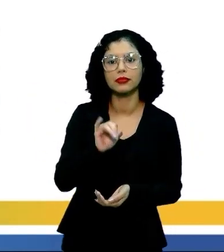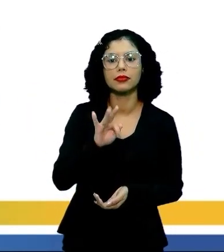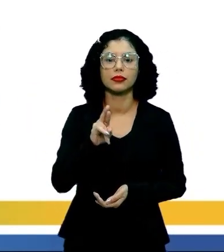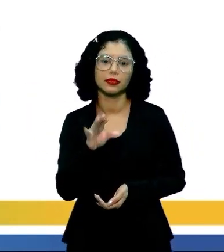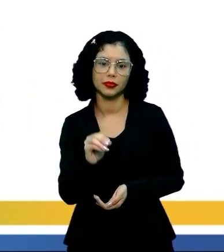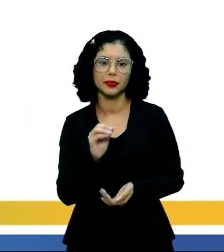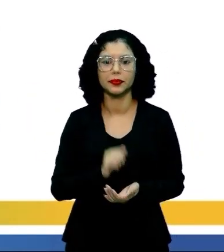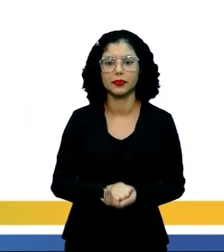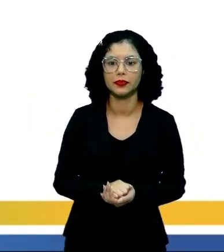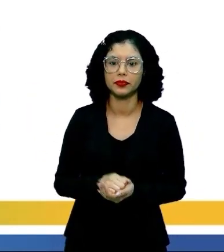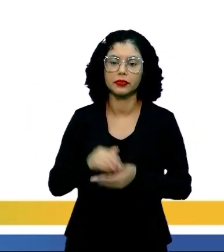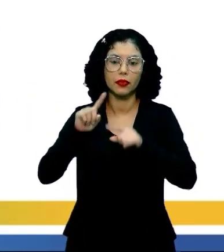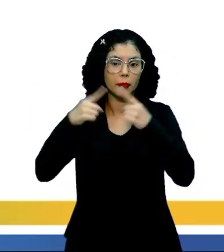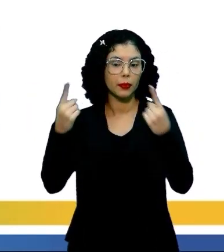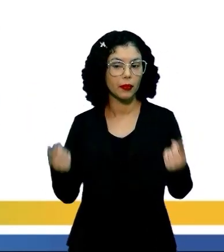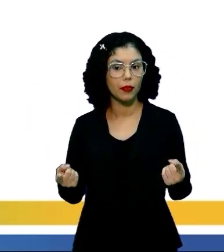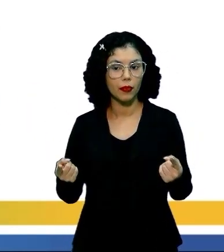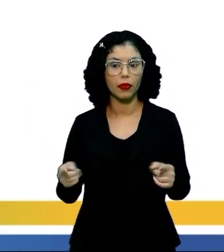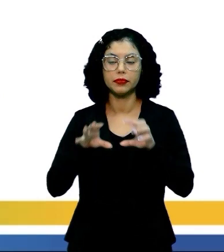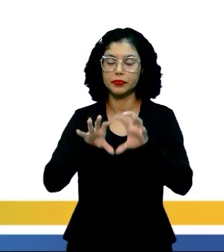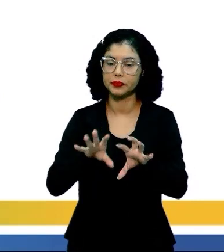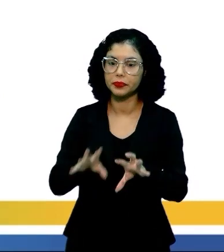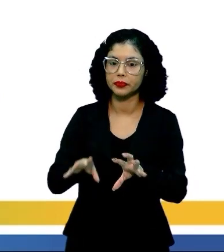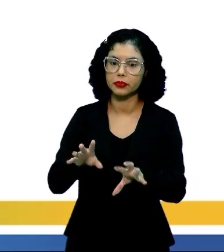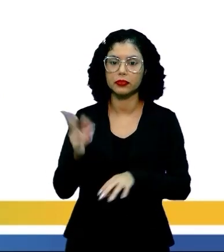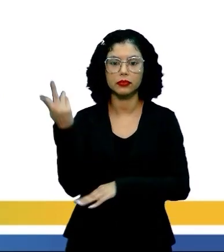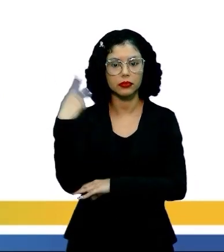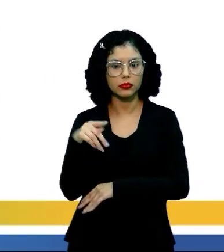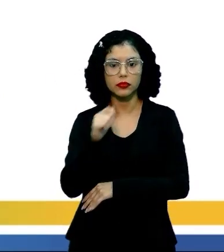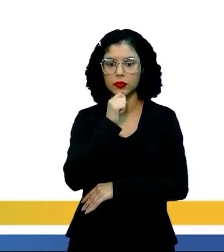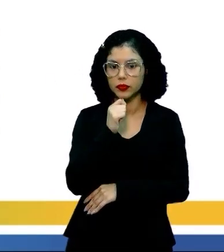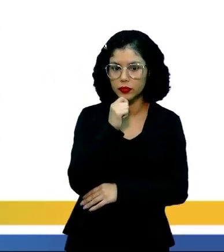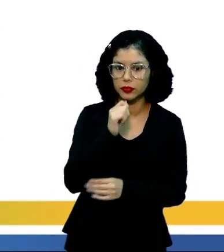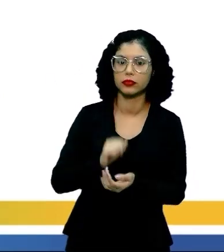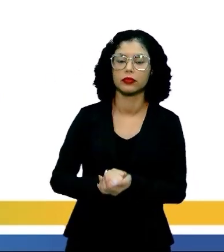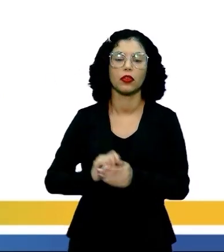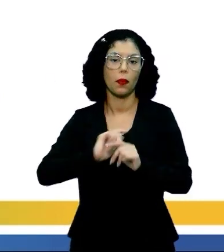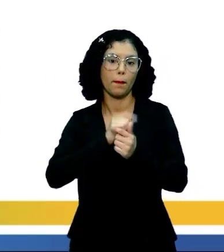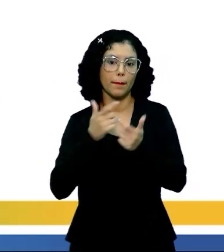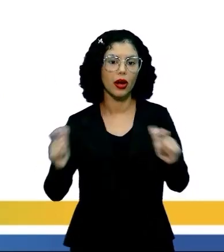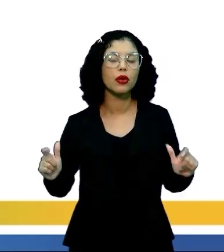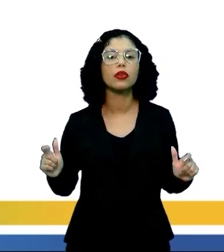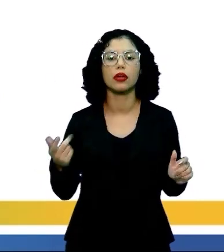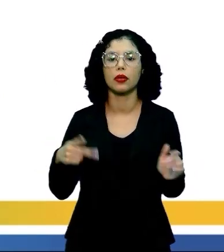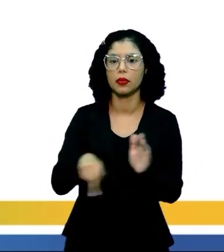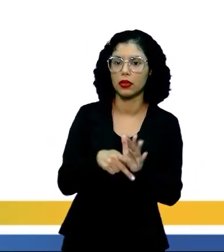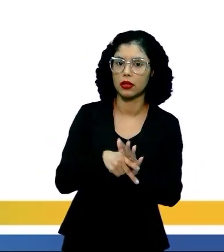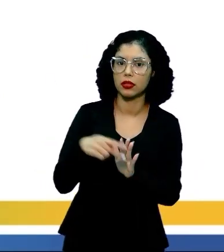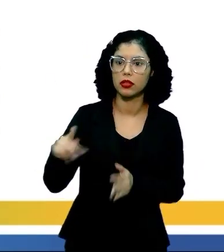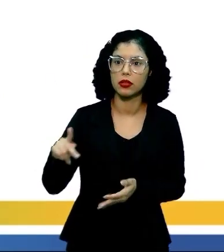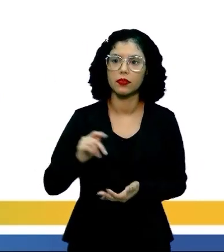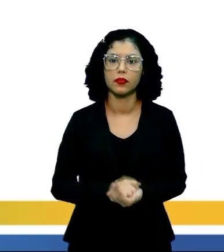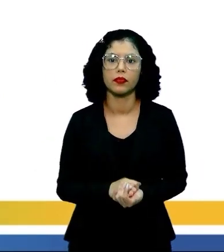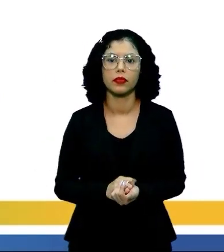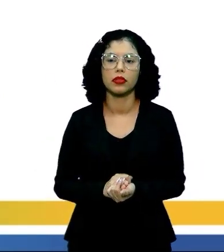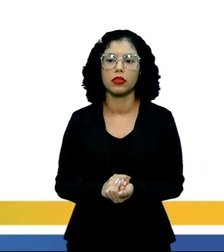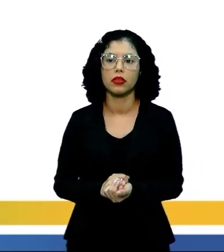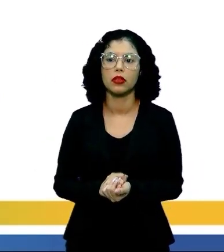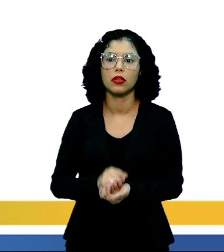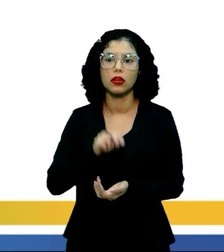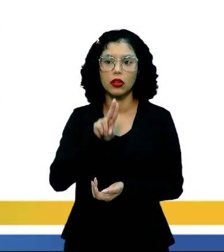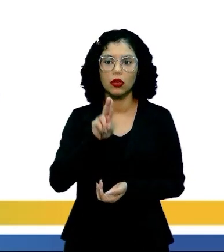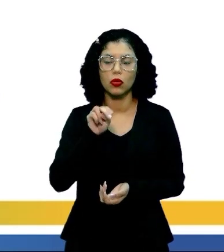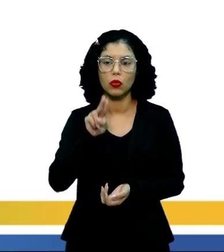Picapá Amarelo. Mas, nesse período, Monteiro Lobato, o maior destaque dele é para a obra